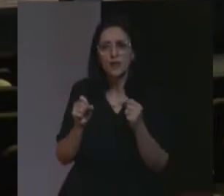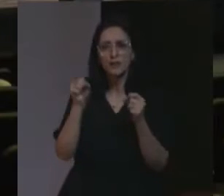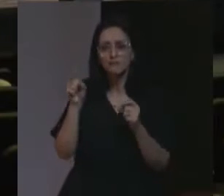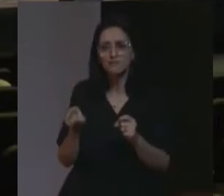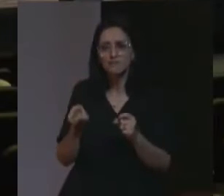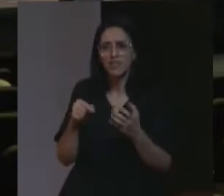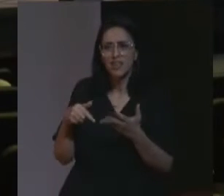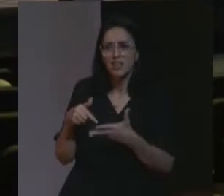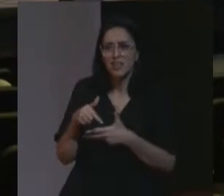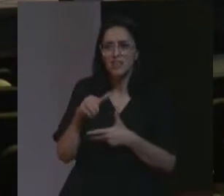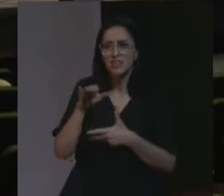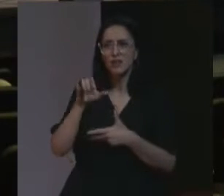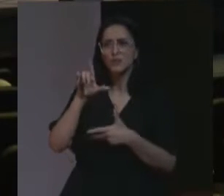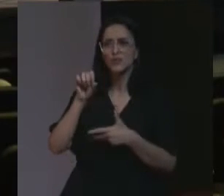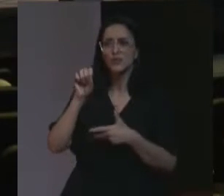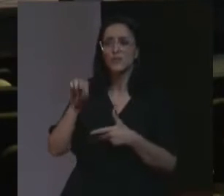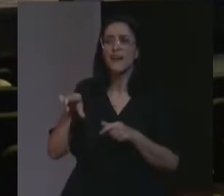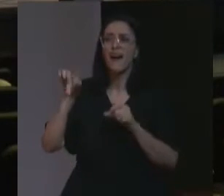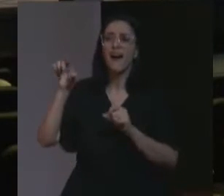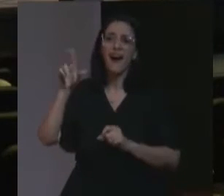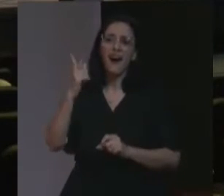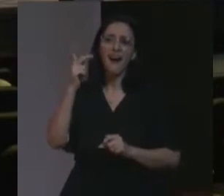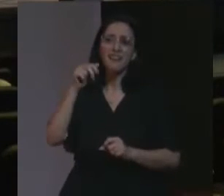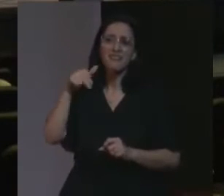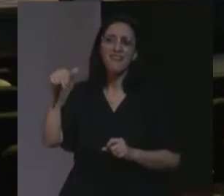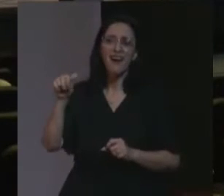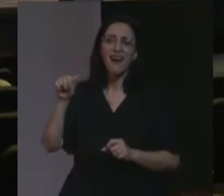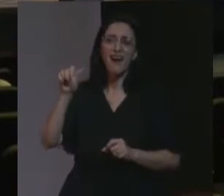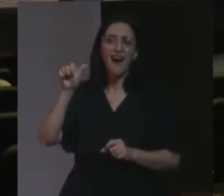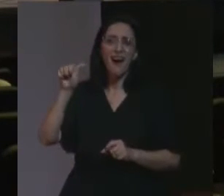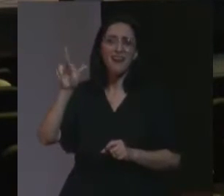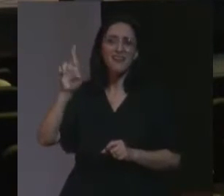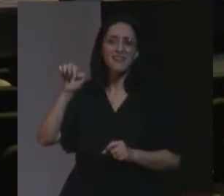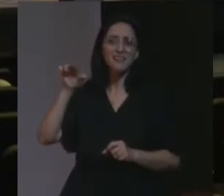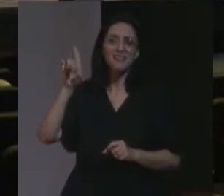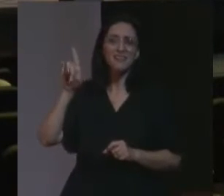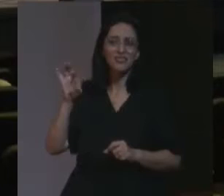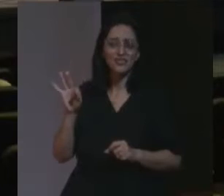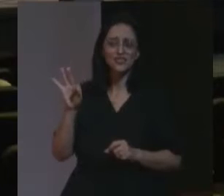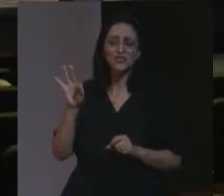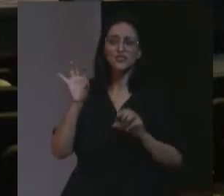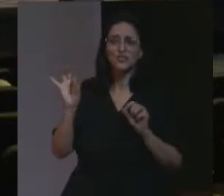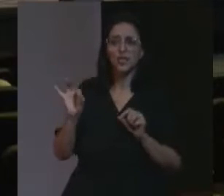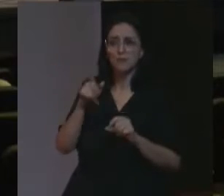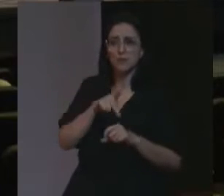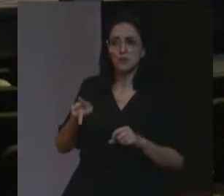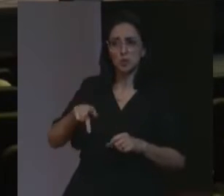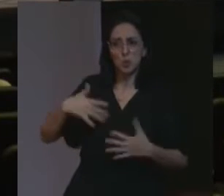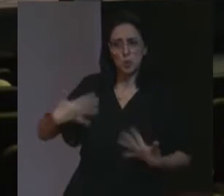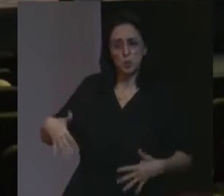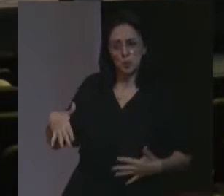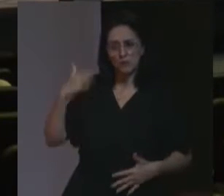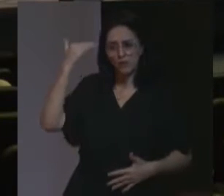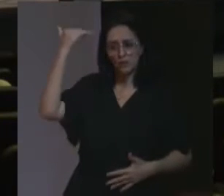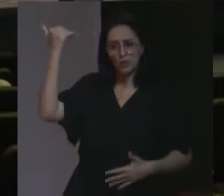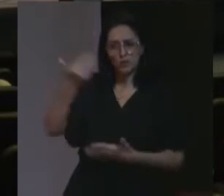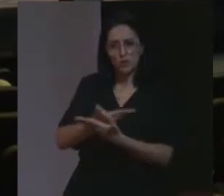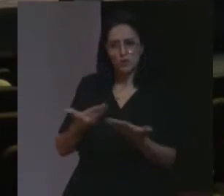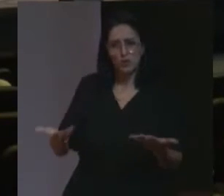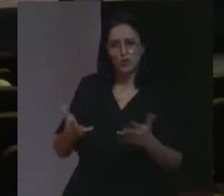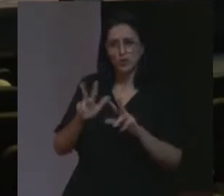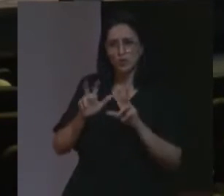Laffer citando Hannah Arendt, ambos verdadeiros professores acerca do